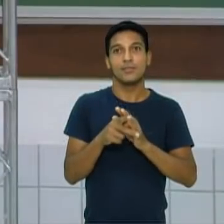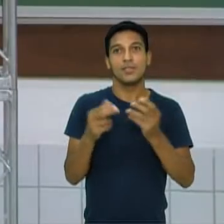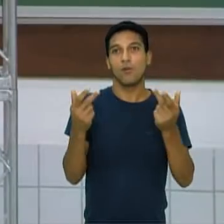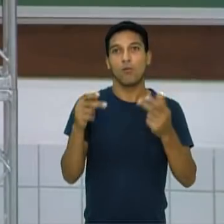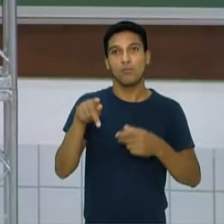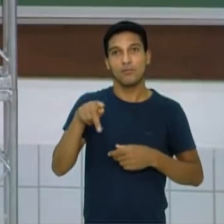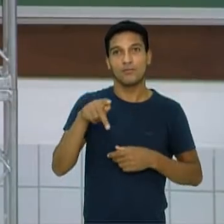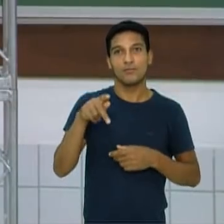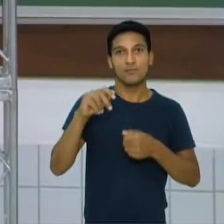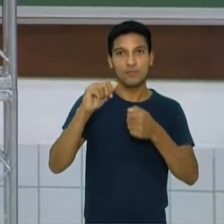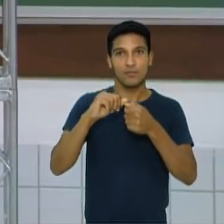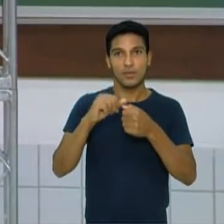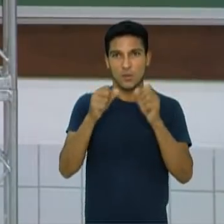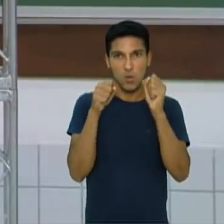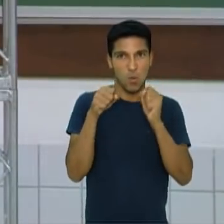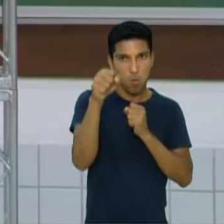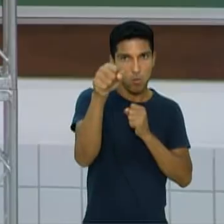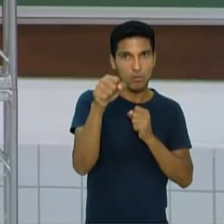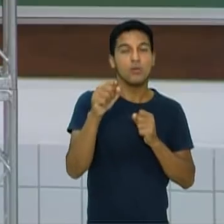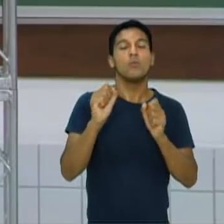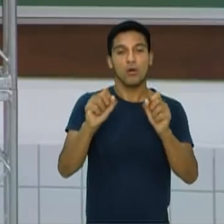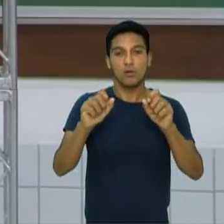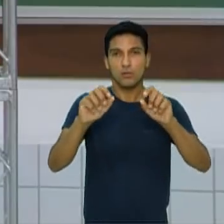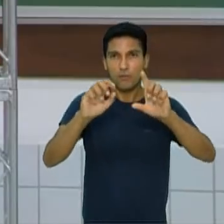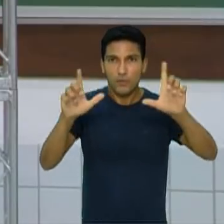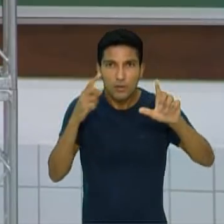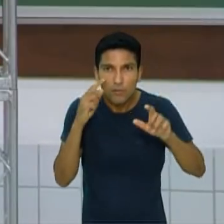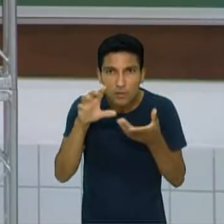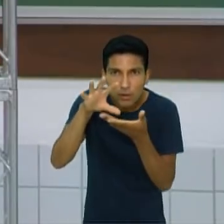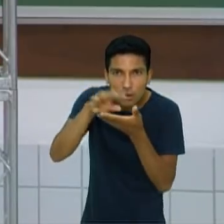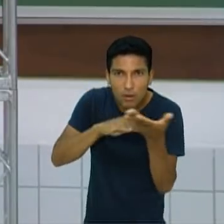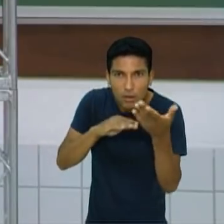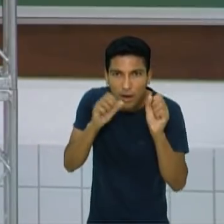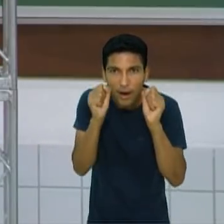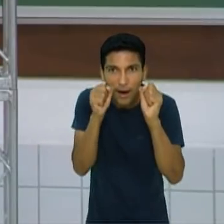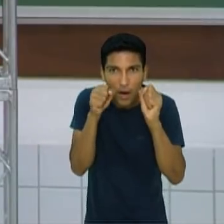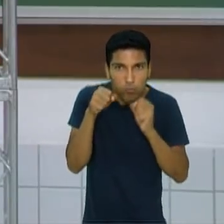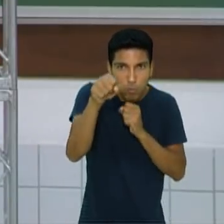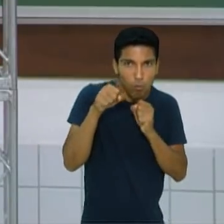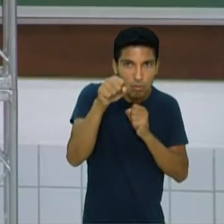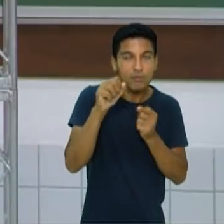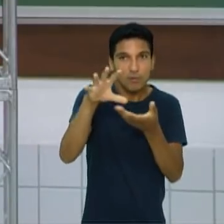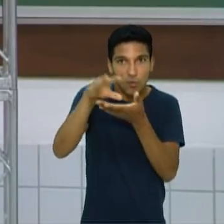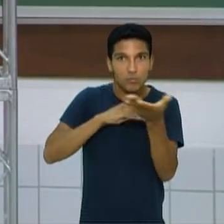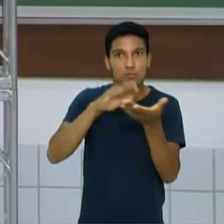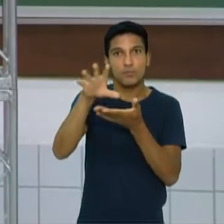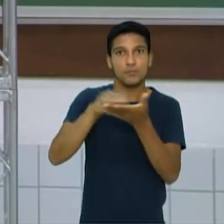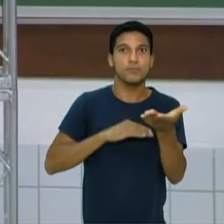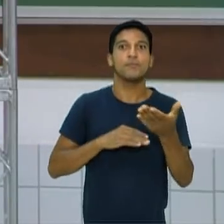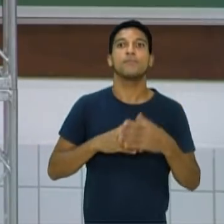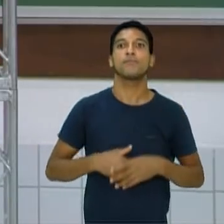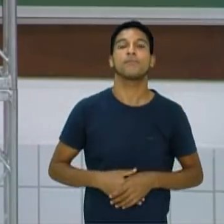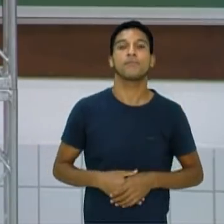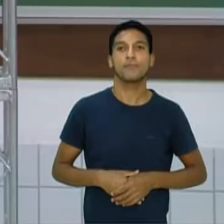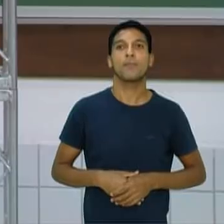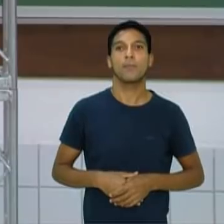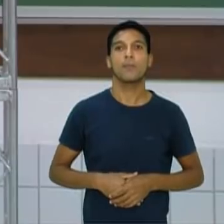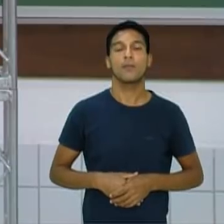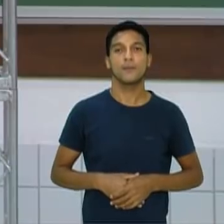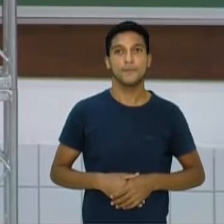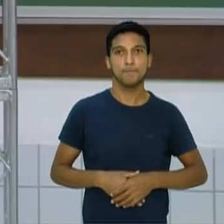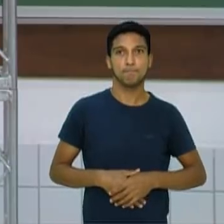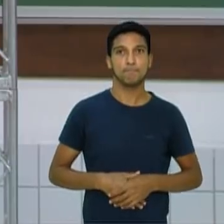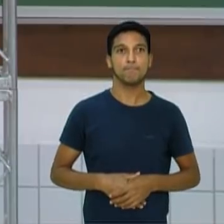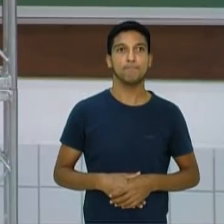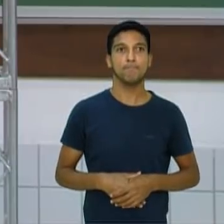bem rapidinho. Você pode colocar esse vídeo ali para passar e repetir com eles, assim como você fez comigo. Repete agora